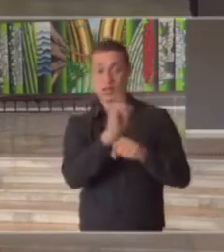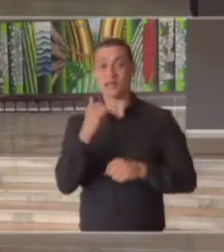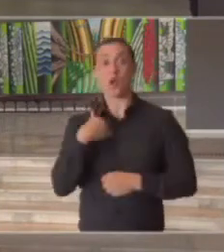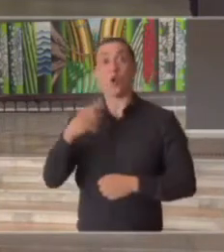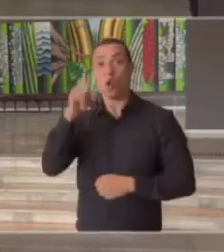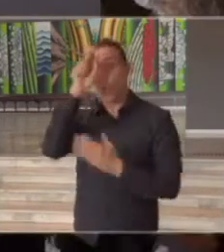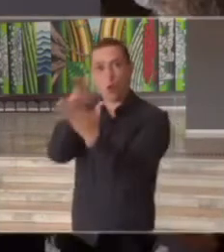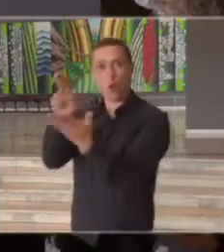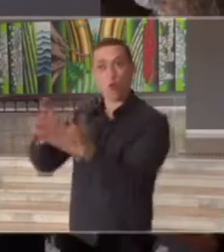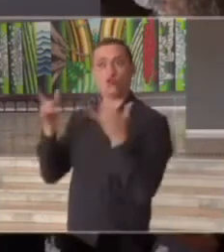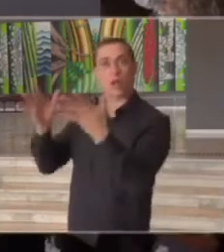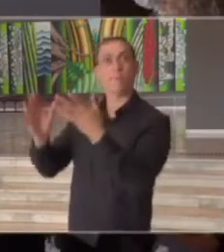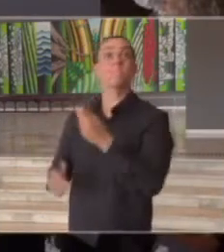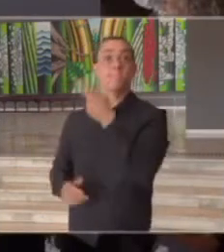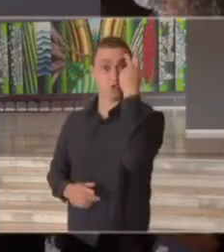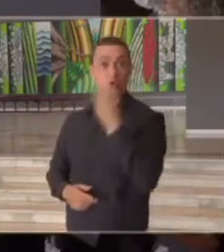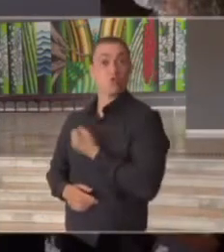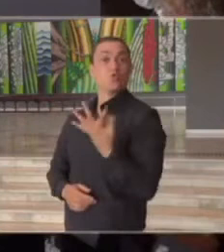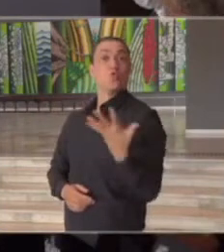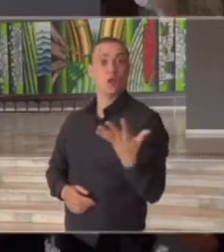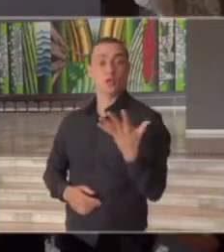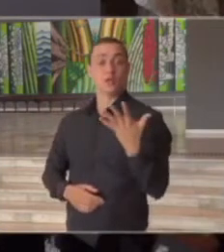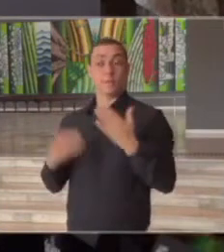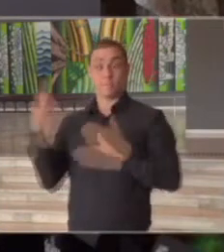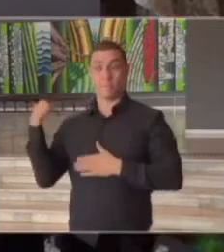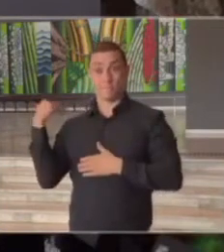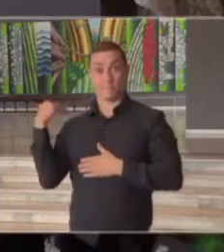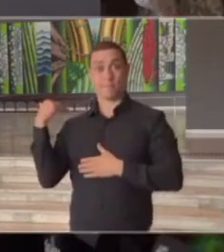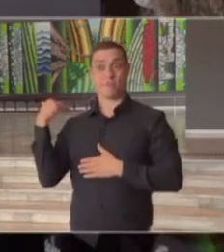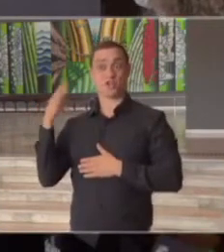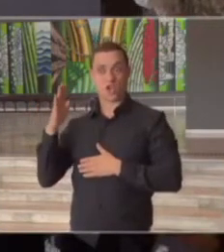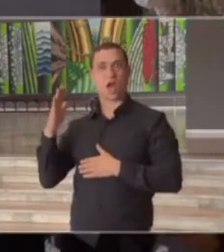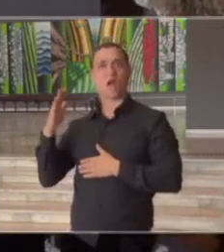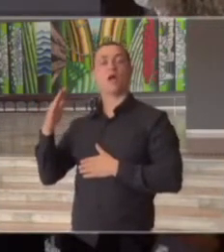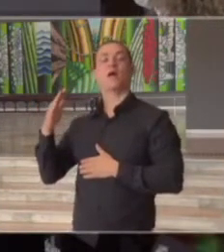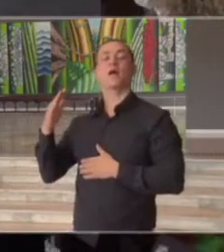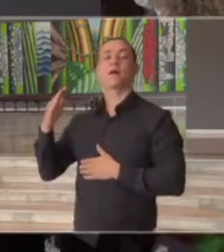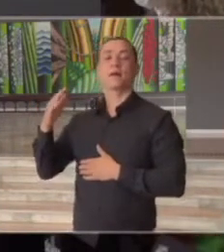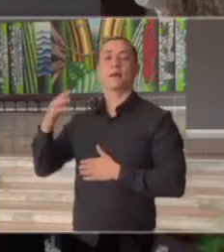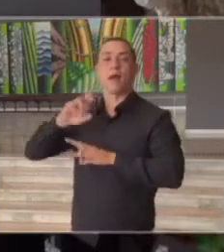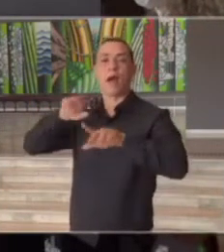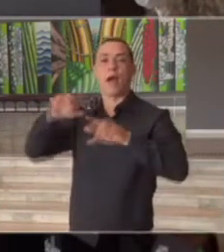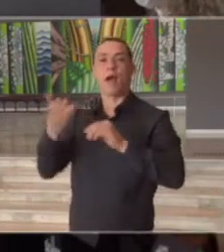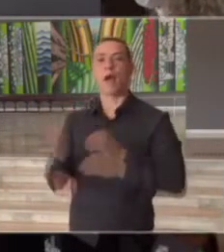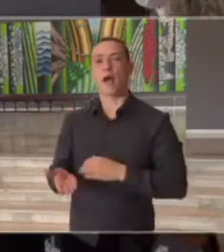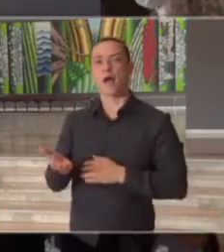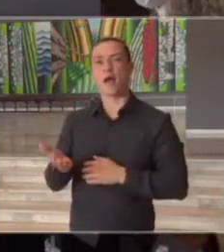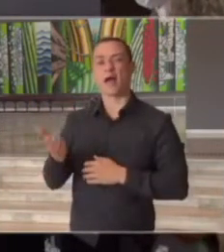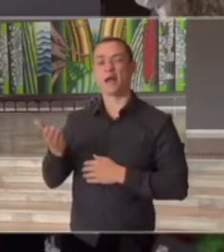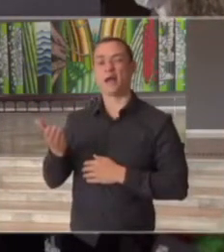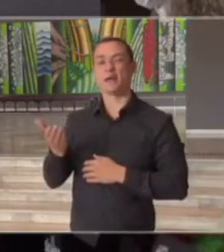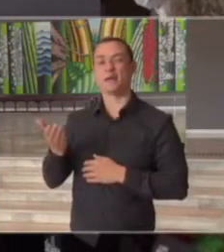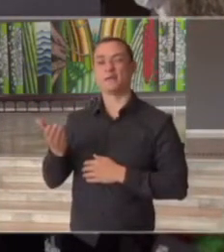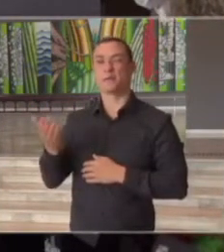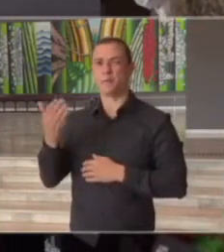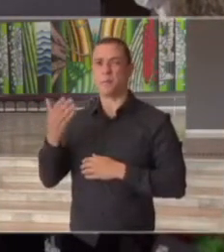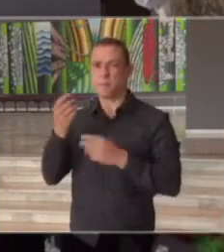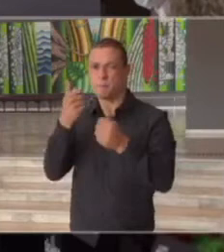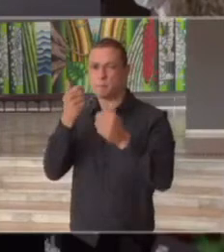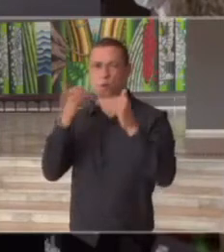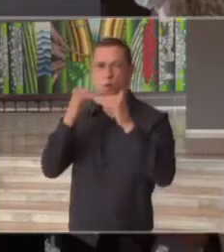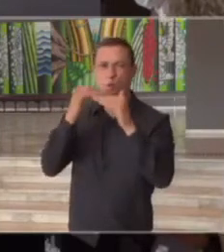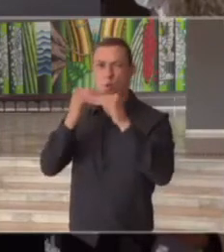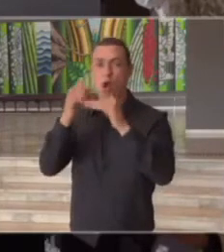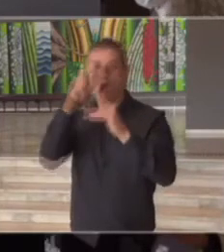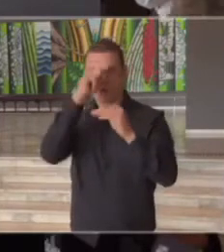evoluímos aqui de um total de internações tivemos uma variação aqui de bem próxima das